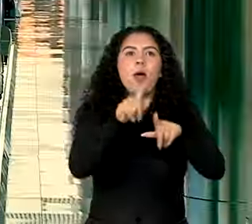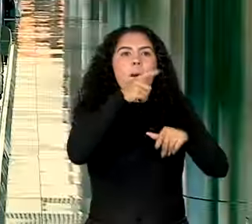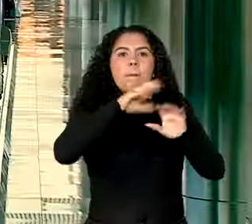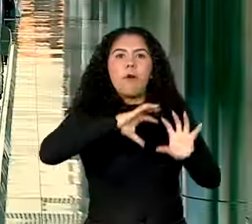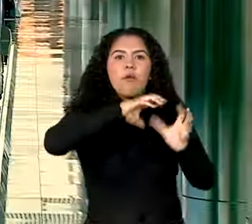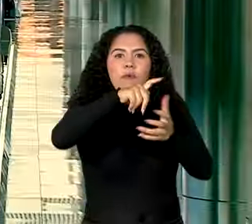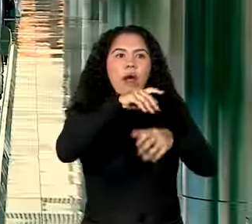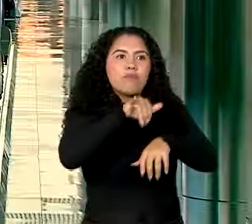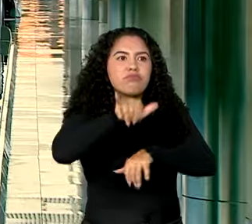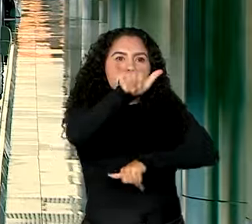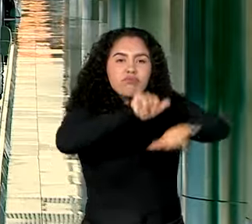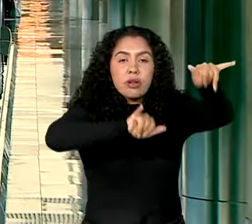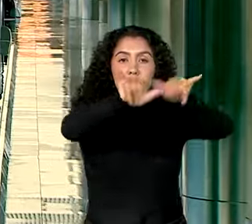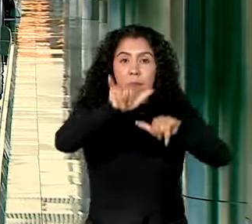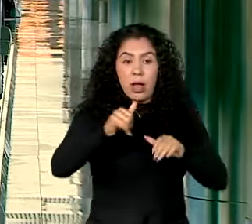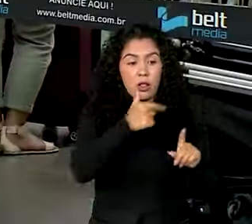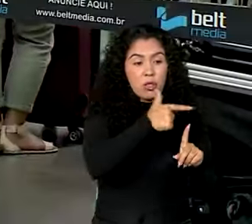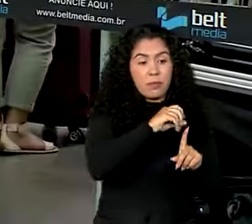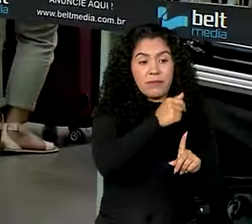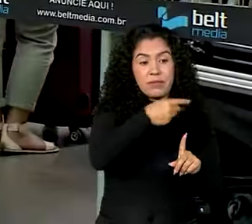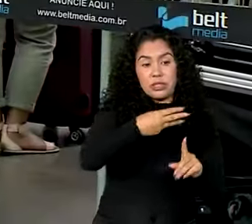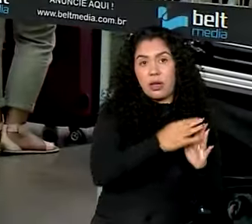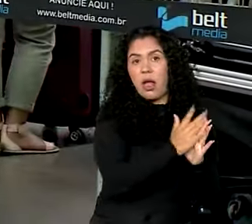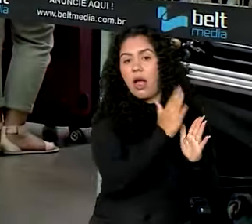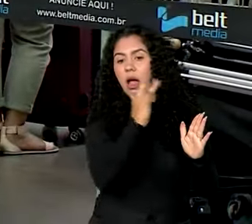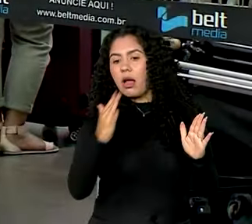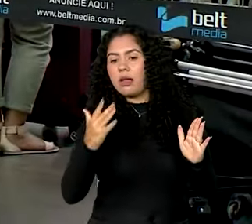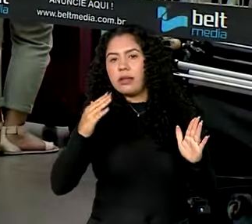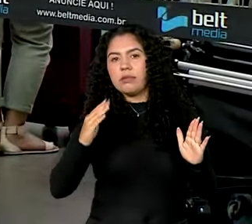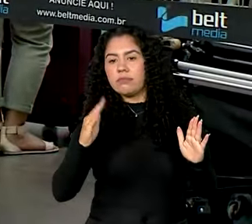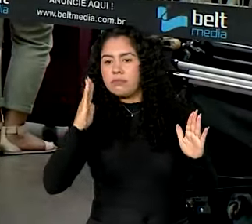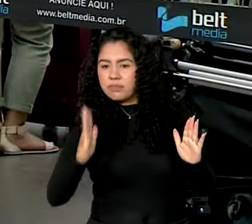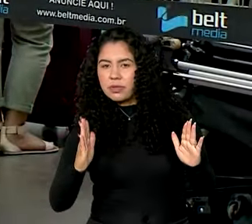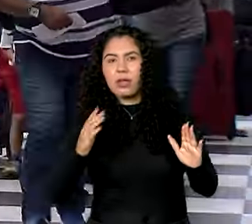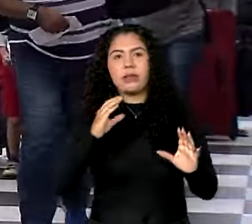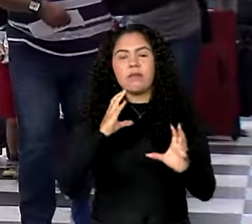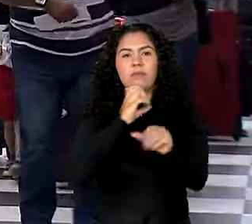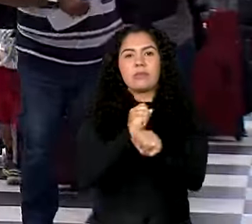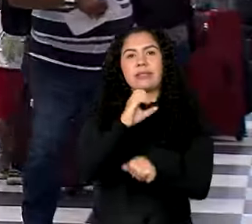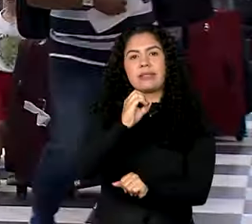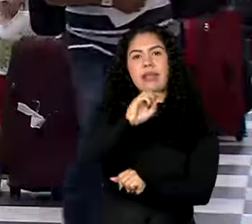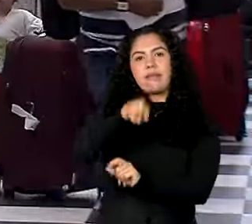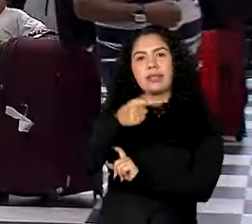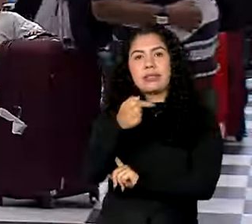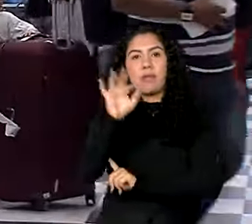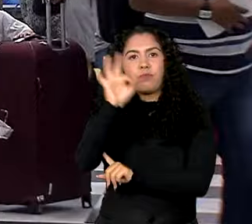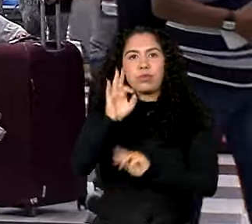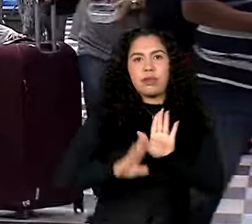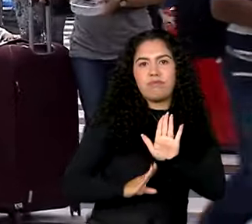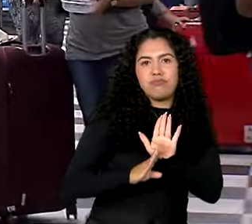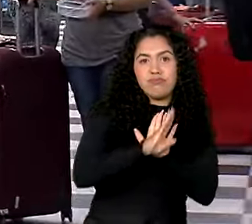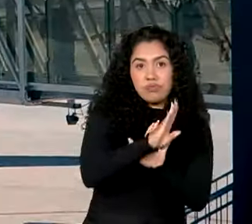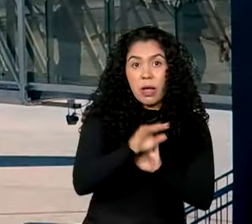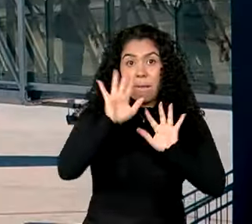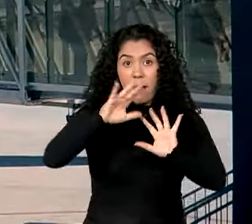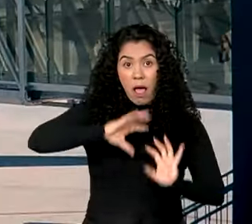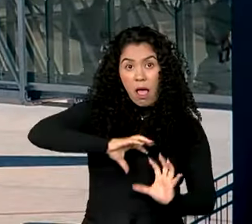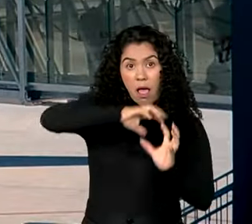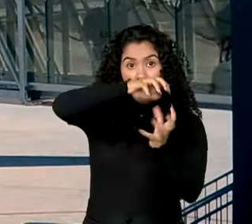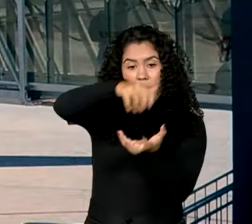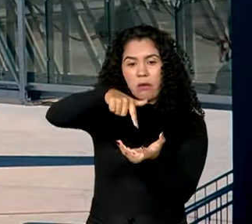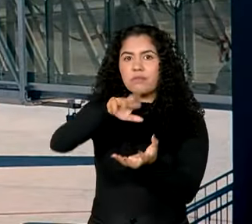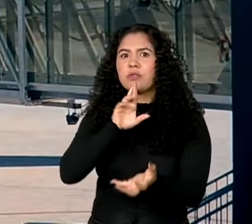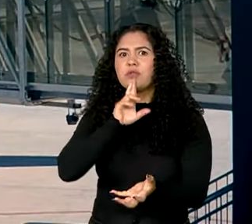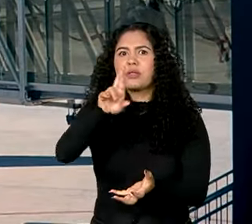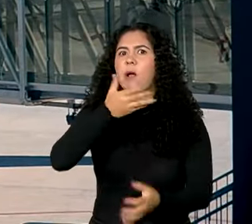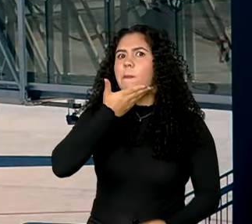mesmo mês de 2023 foi de 0,7%. Já a aviação internacional teve o melhor